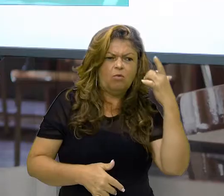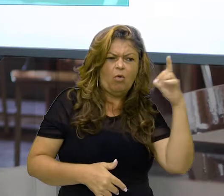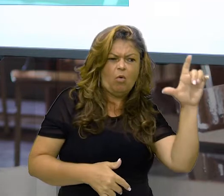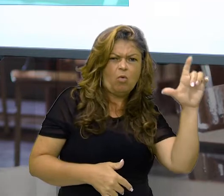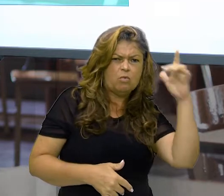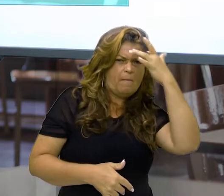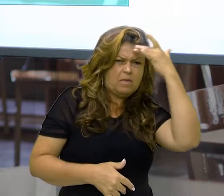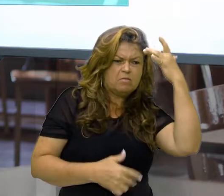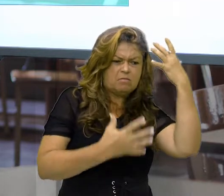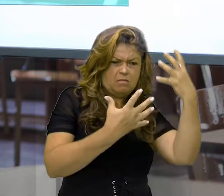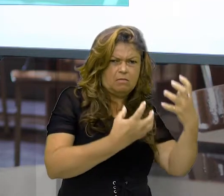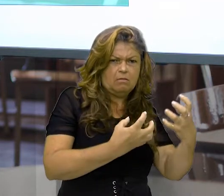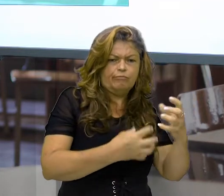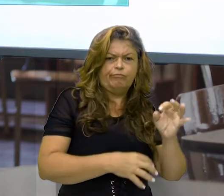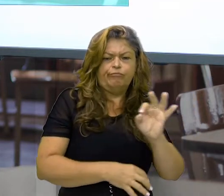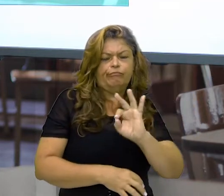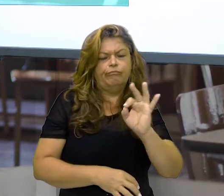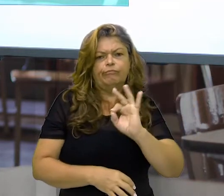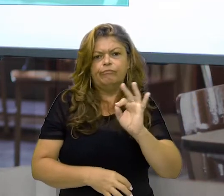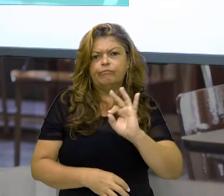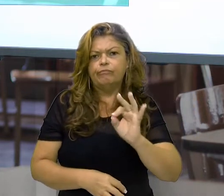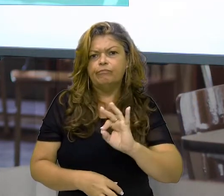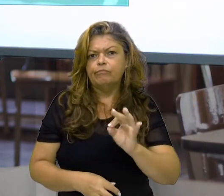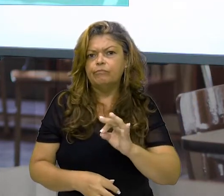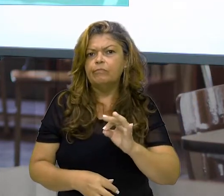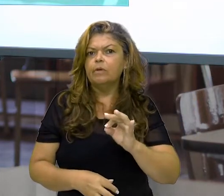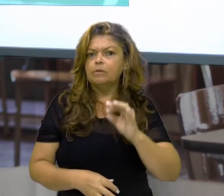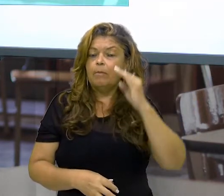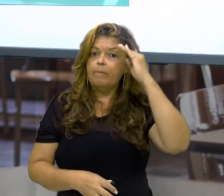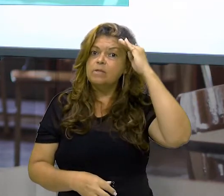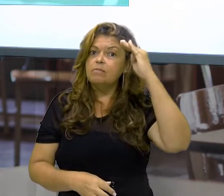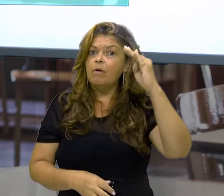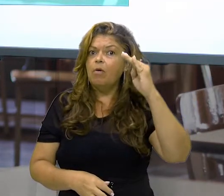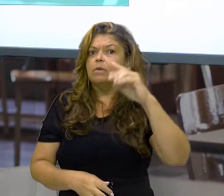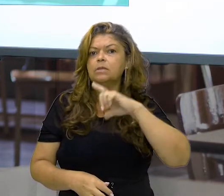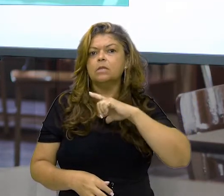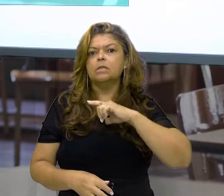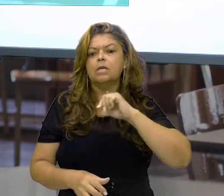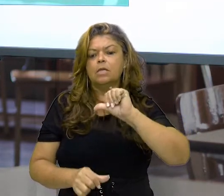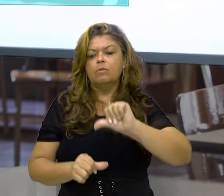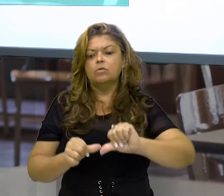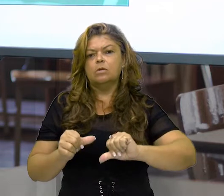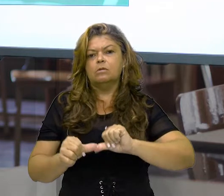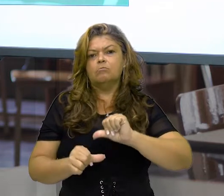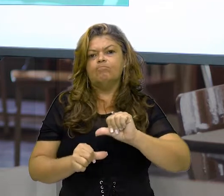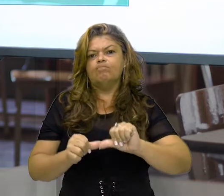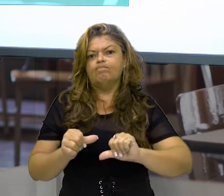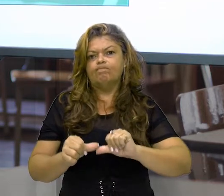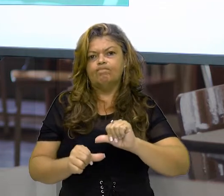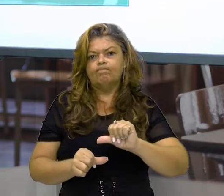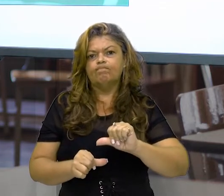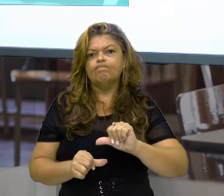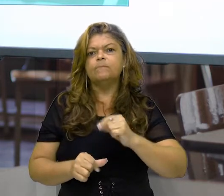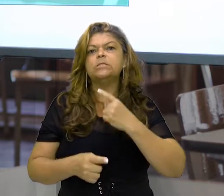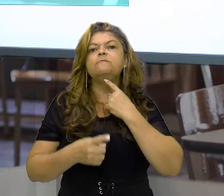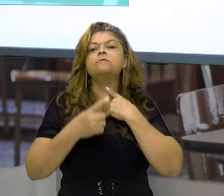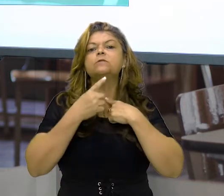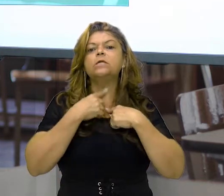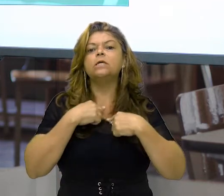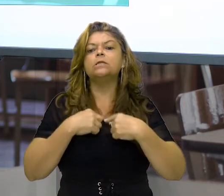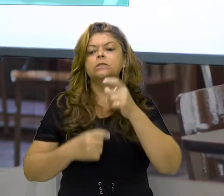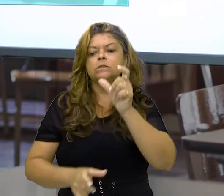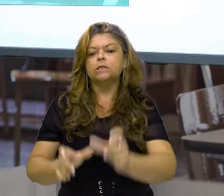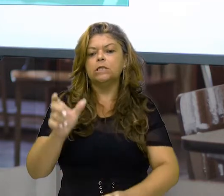Então, principalmente, aquelas mudanças que ocorrem na nossa vida que, de certa forma, geram um